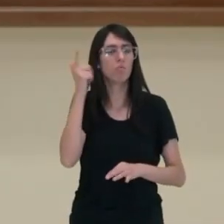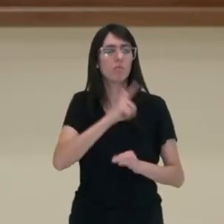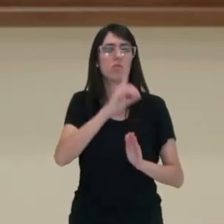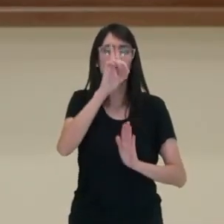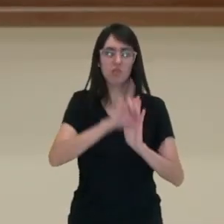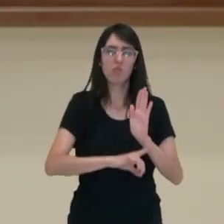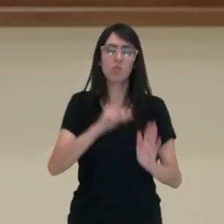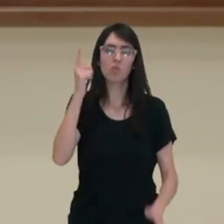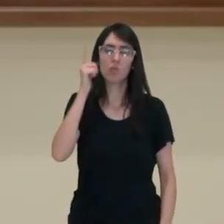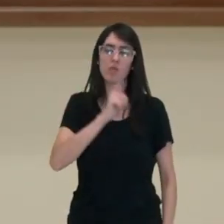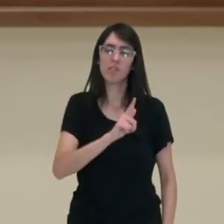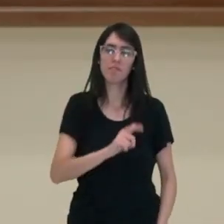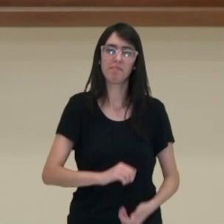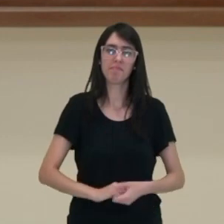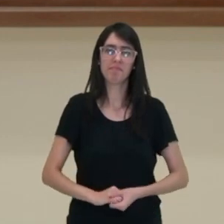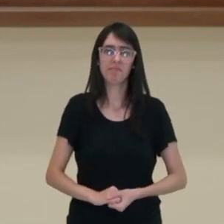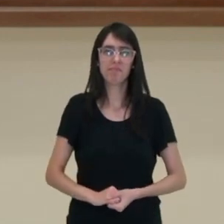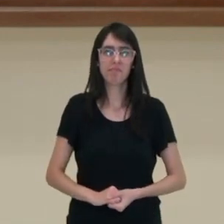direitos.